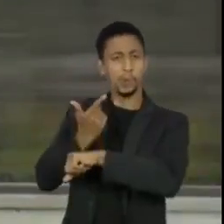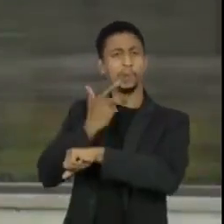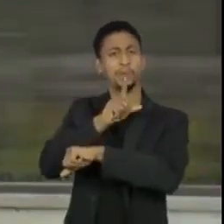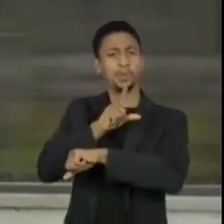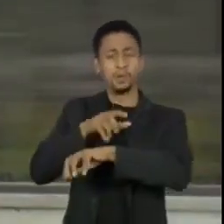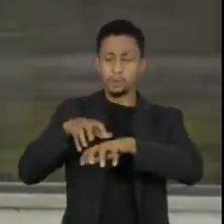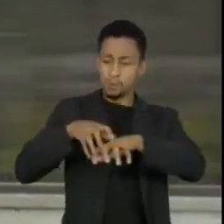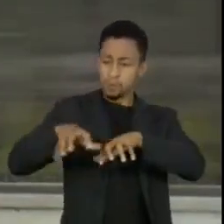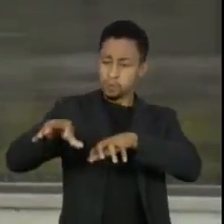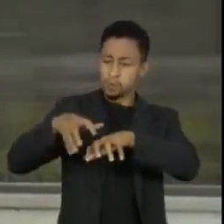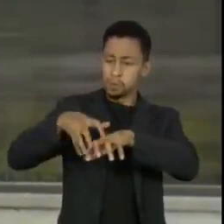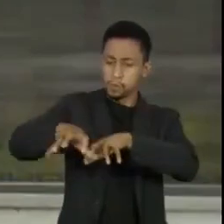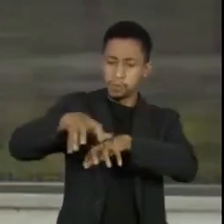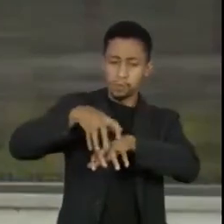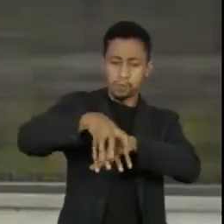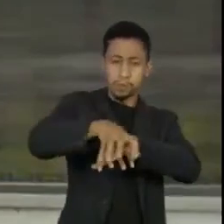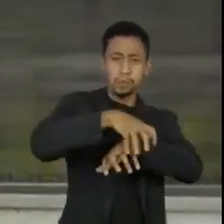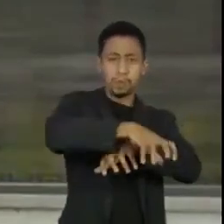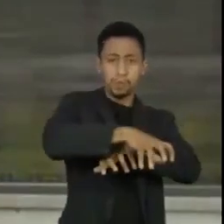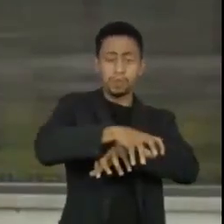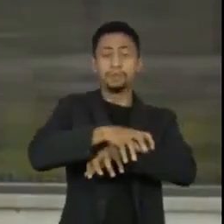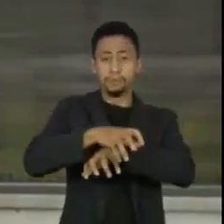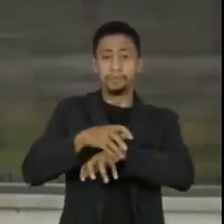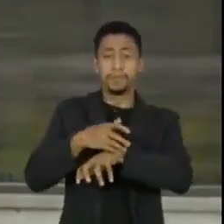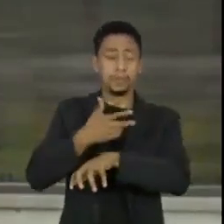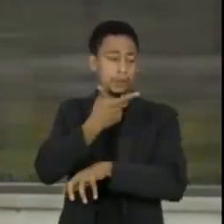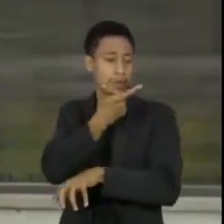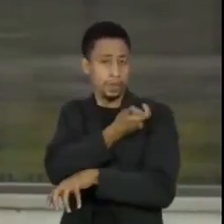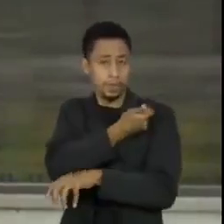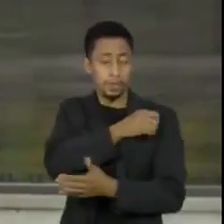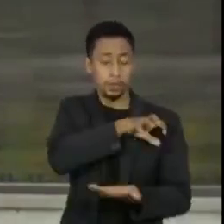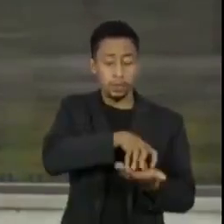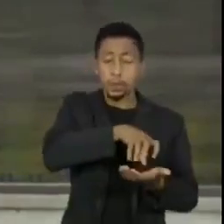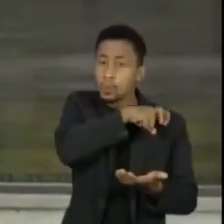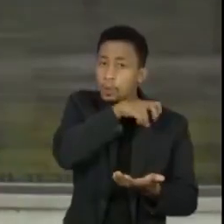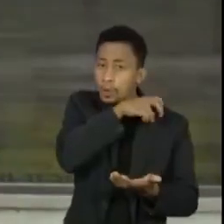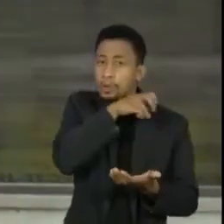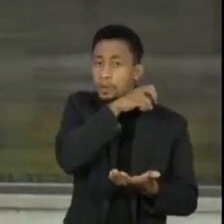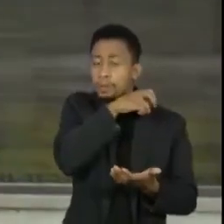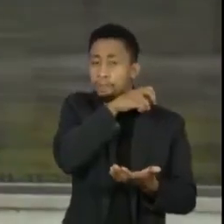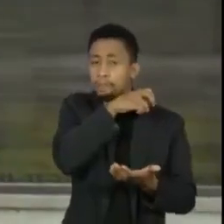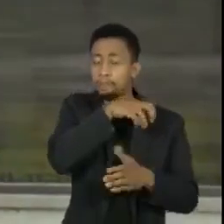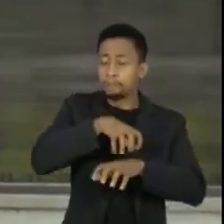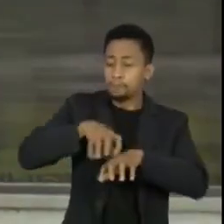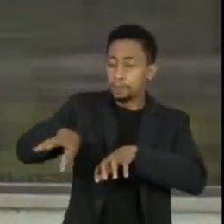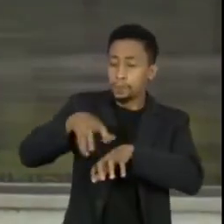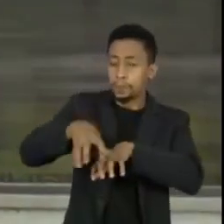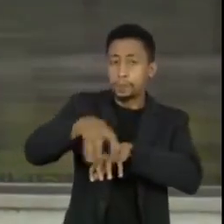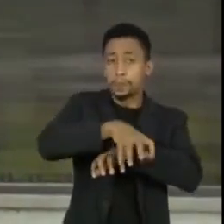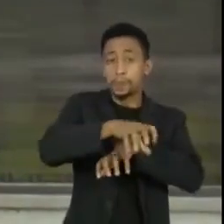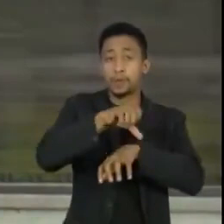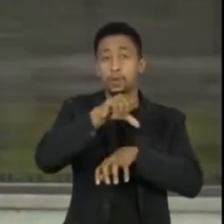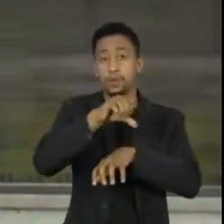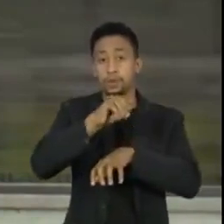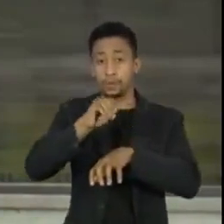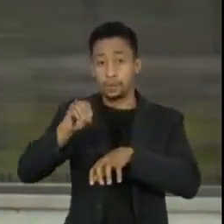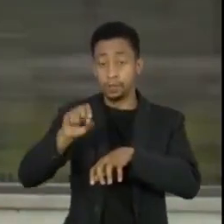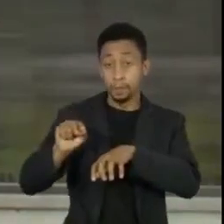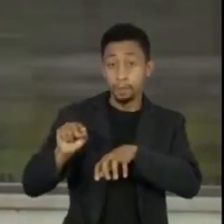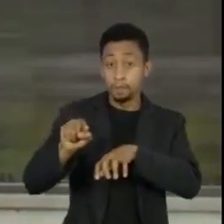antecipada da vacina do Butantan, com mais de 900 mil doses da vacina para